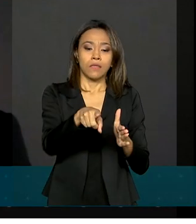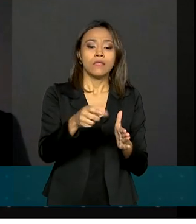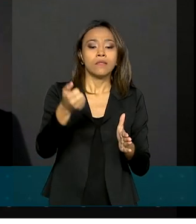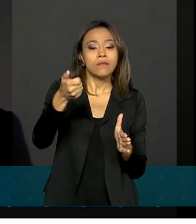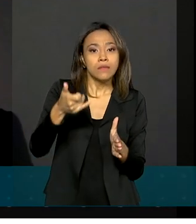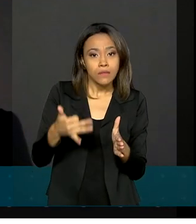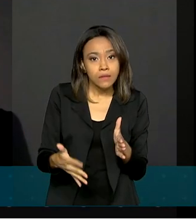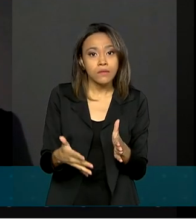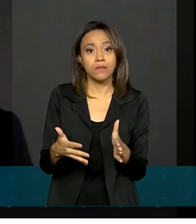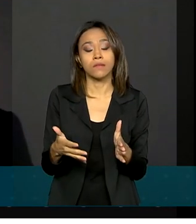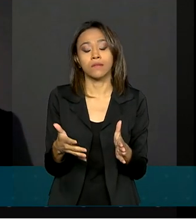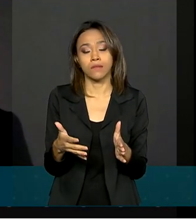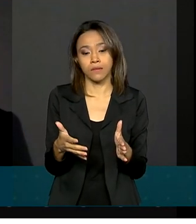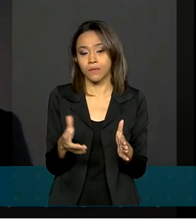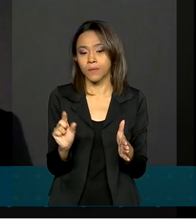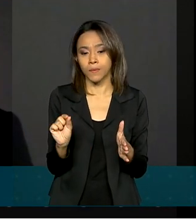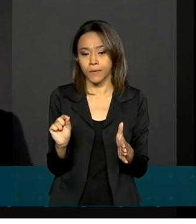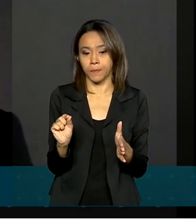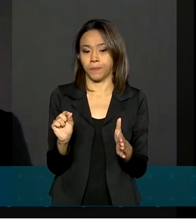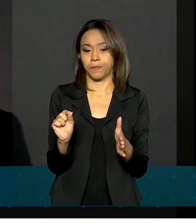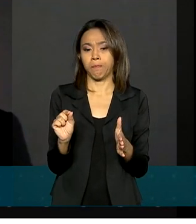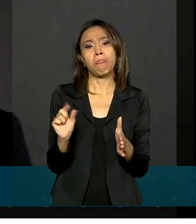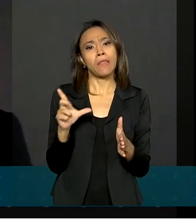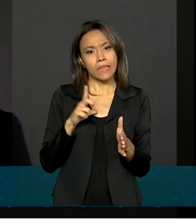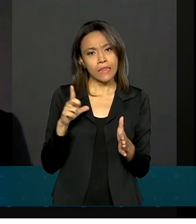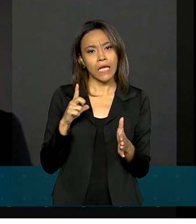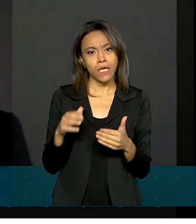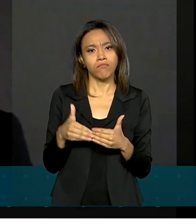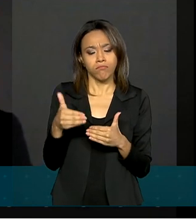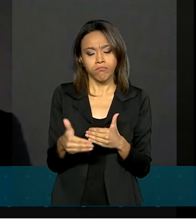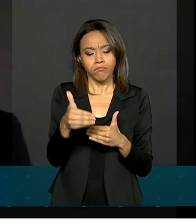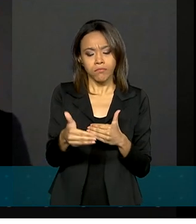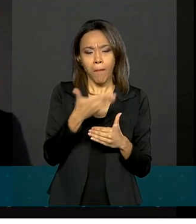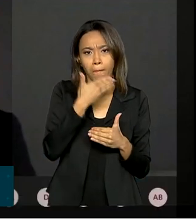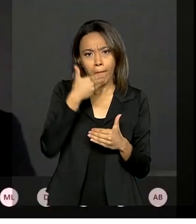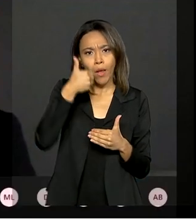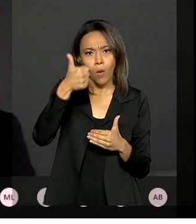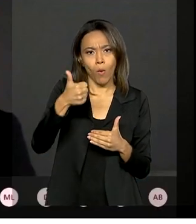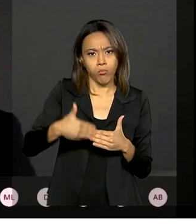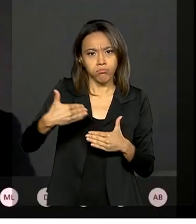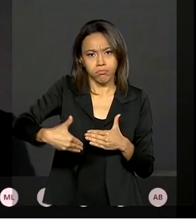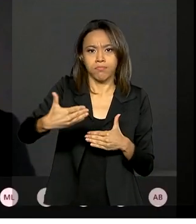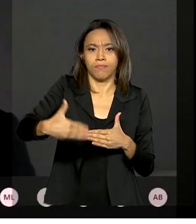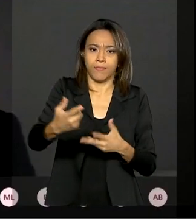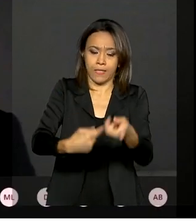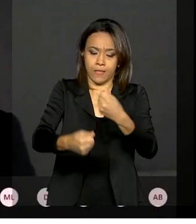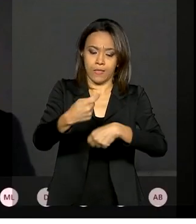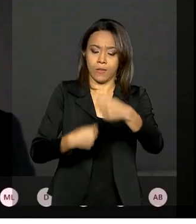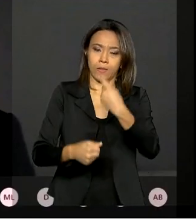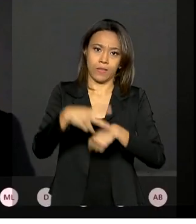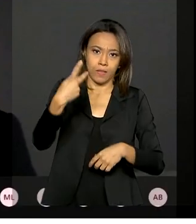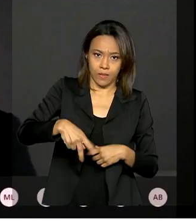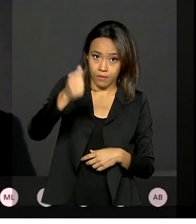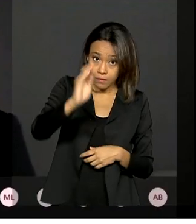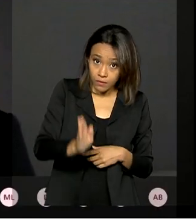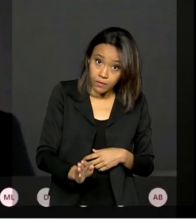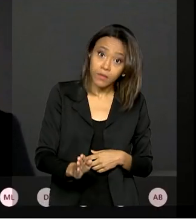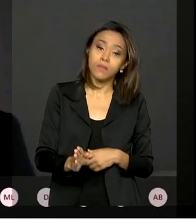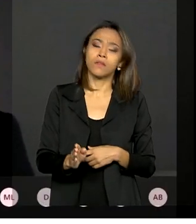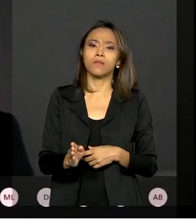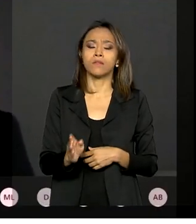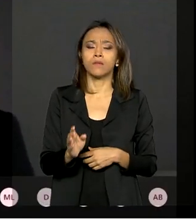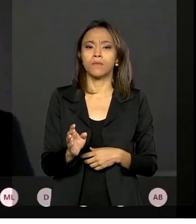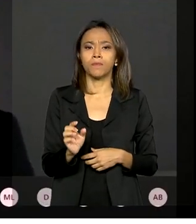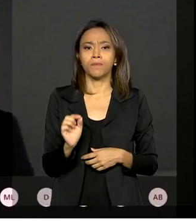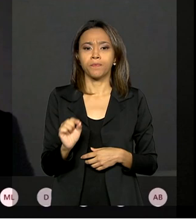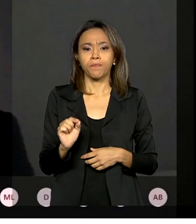melhora da economia do país, né, do afrouxamento das medidas ali de combate